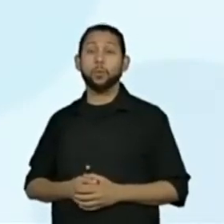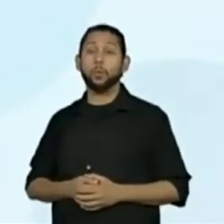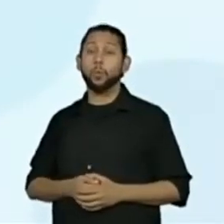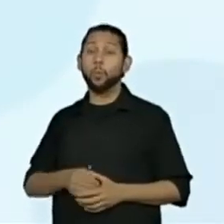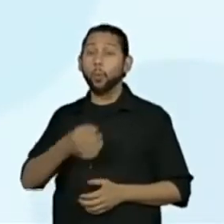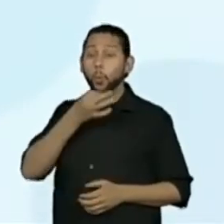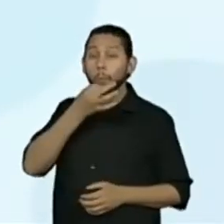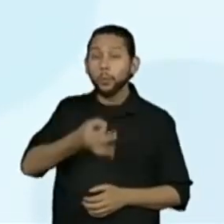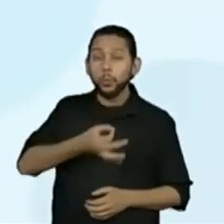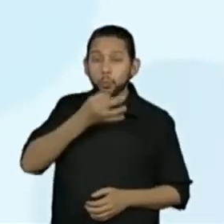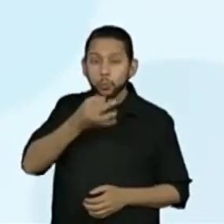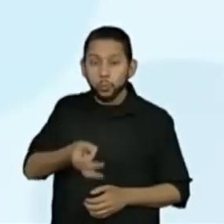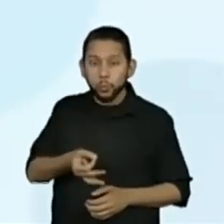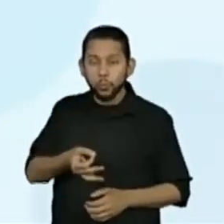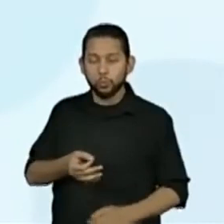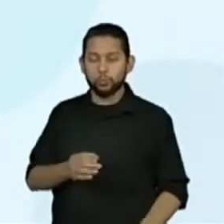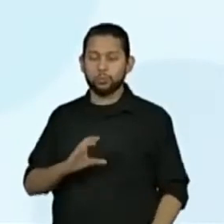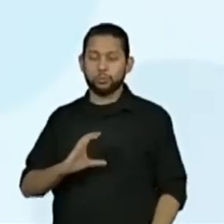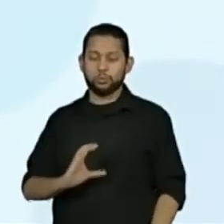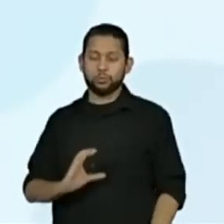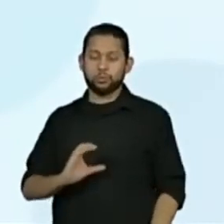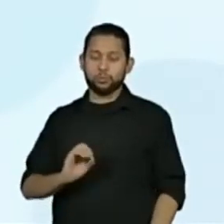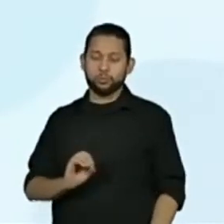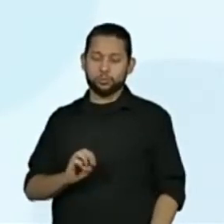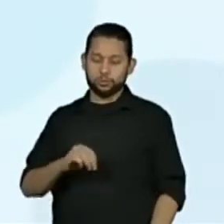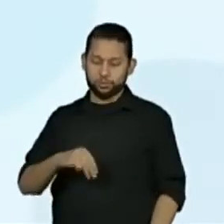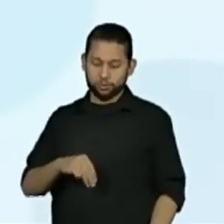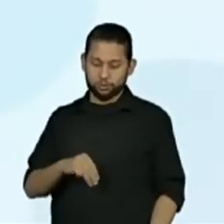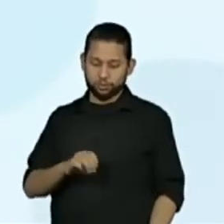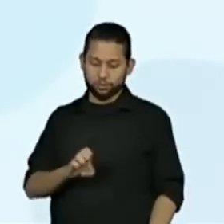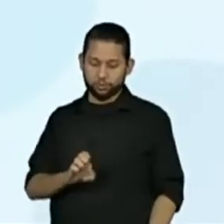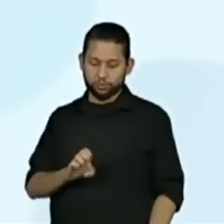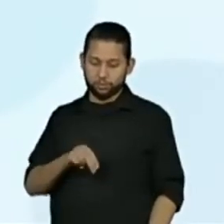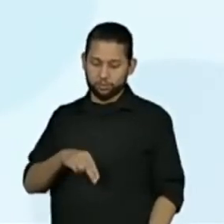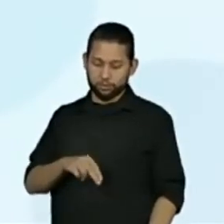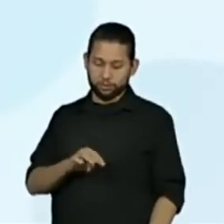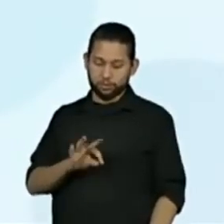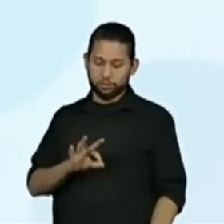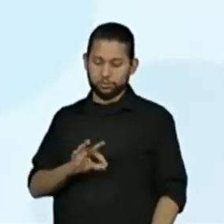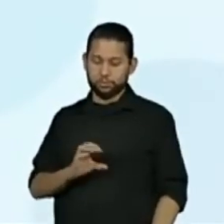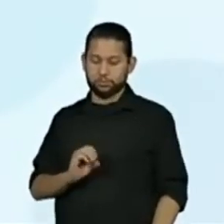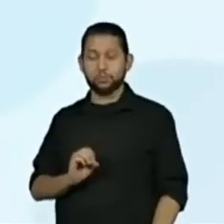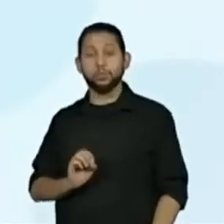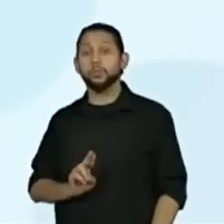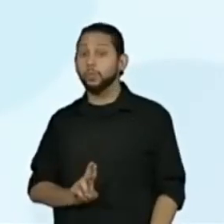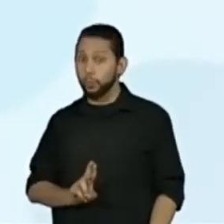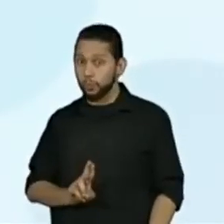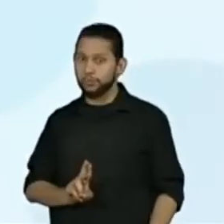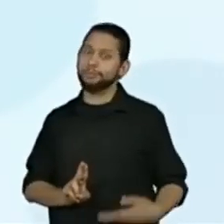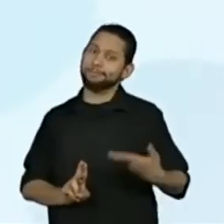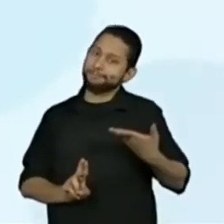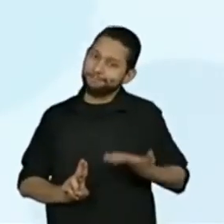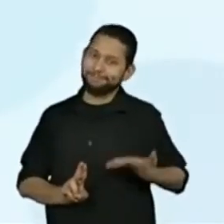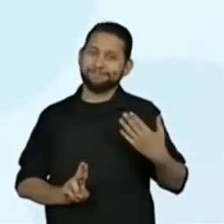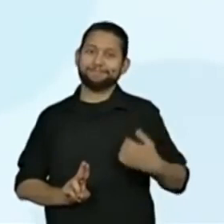Comentou, vem do verbo comentar, é um verbo e termina em U.